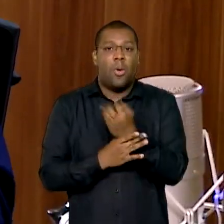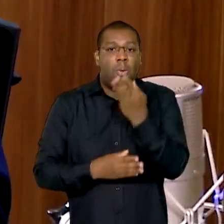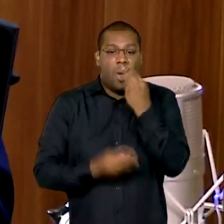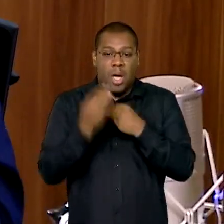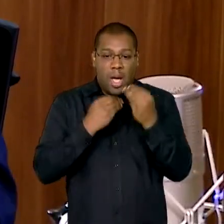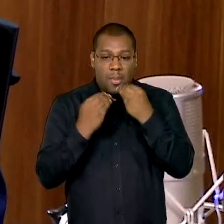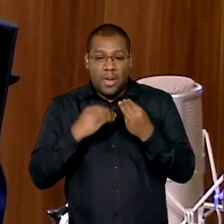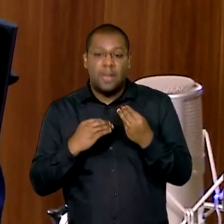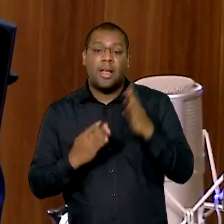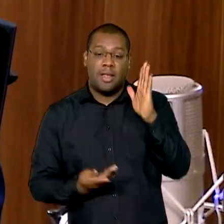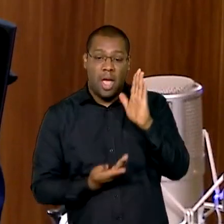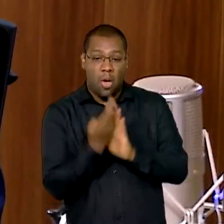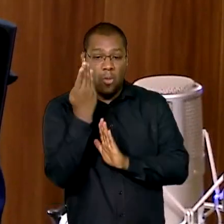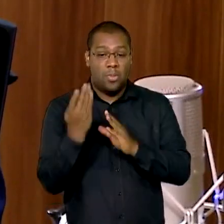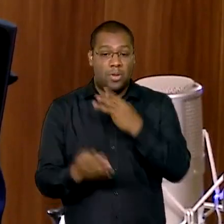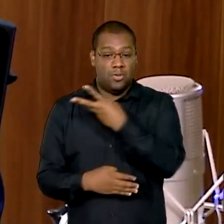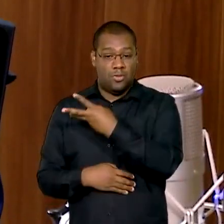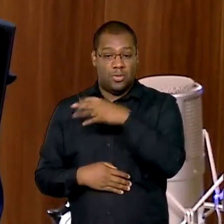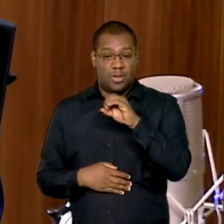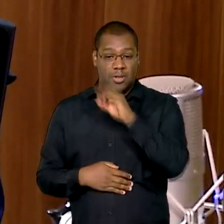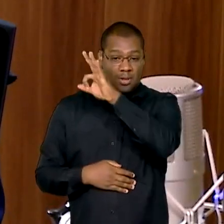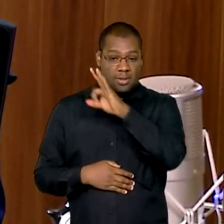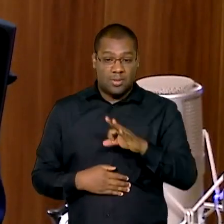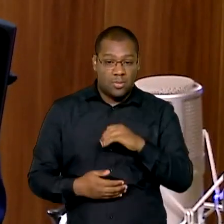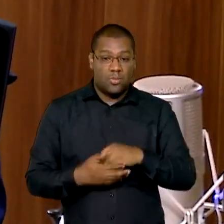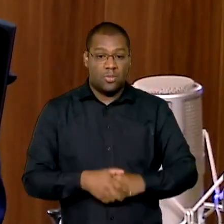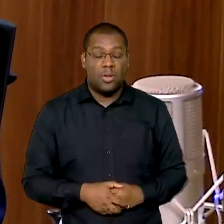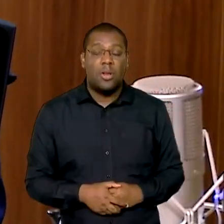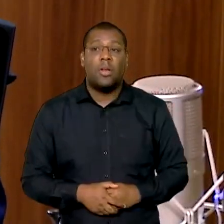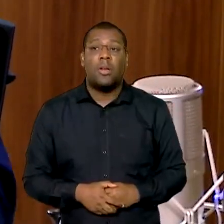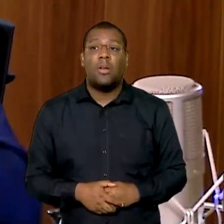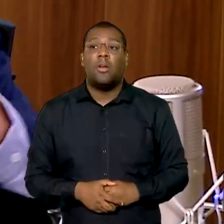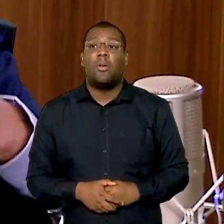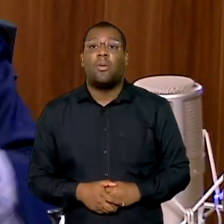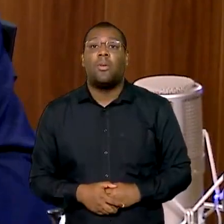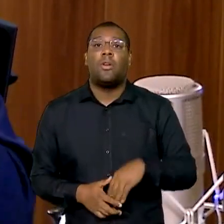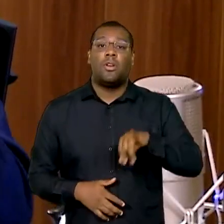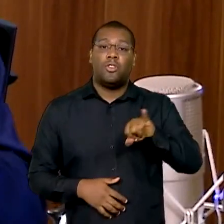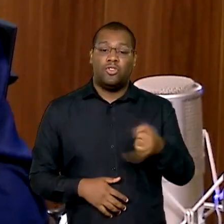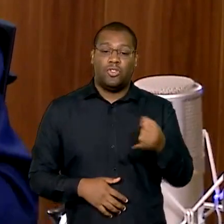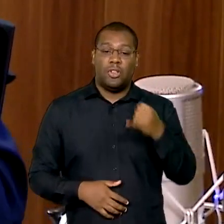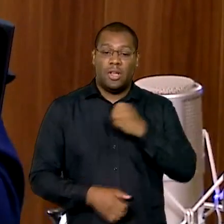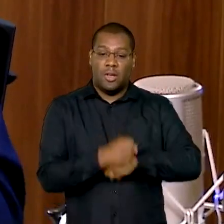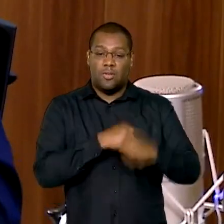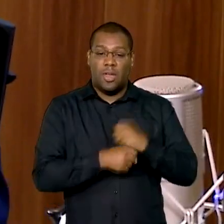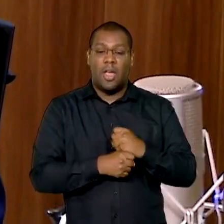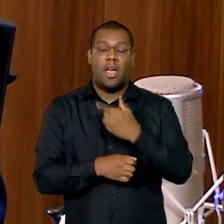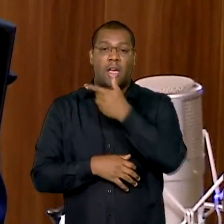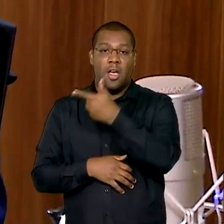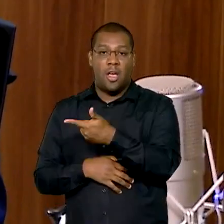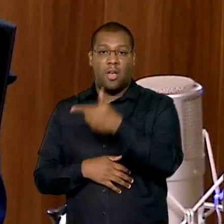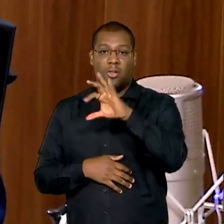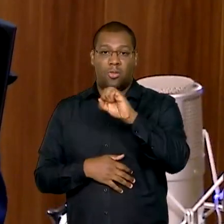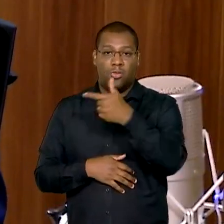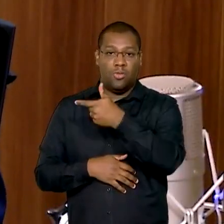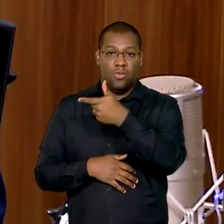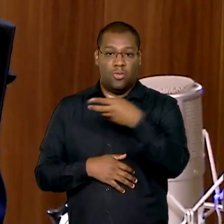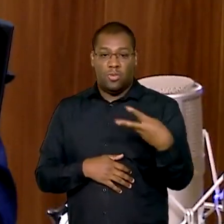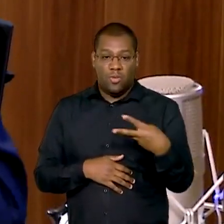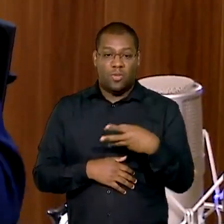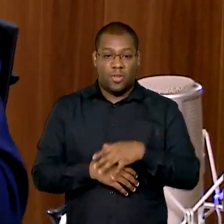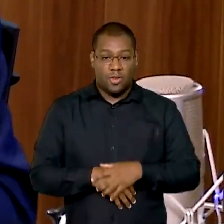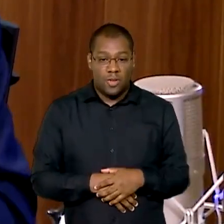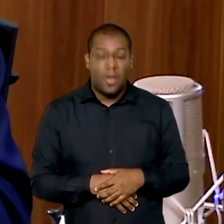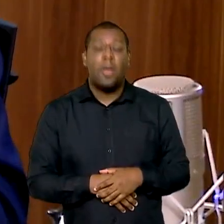Lula assume agora em janeiro de 2023 e infelizmente todo esse sistema tinha sido desmantelado,